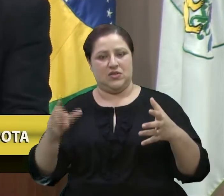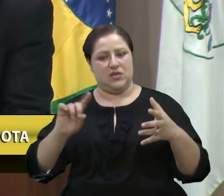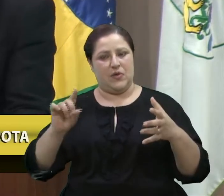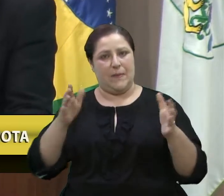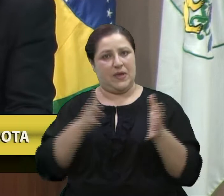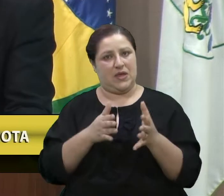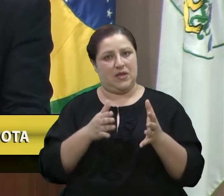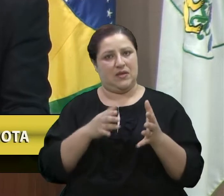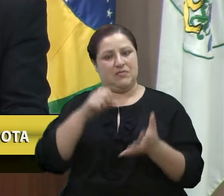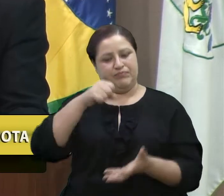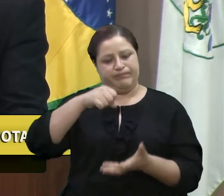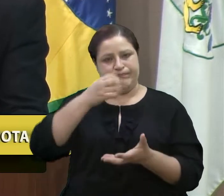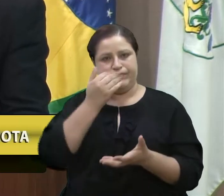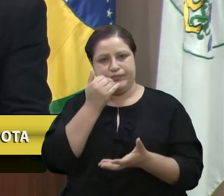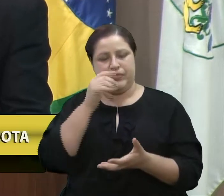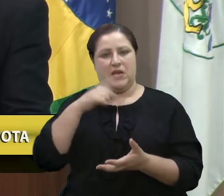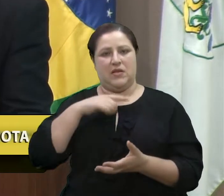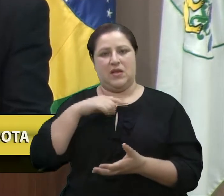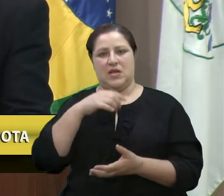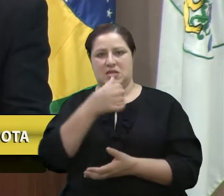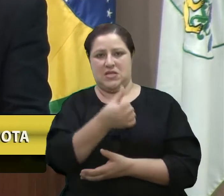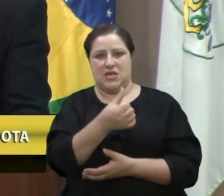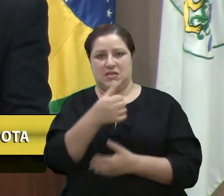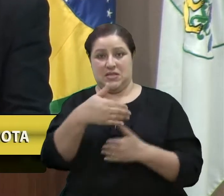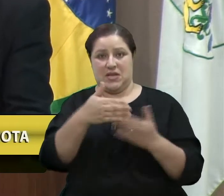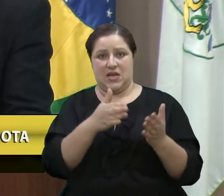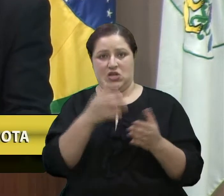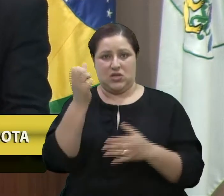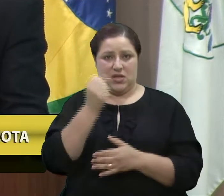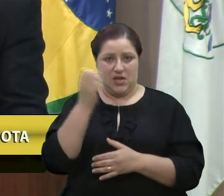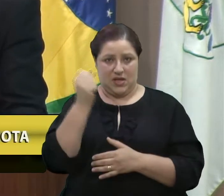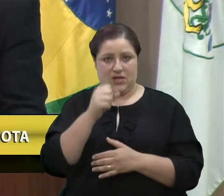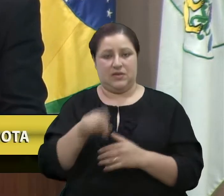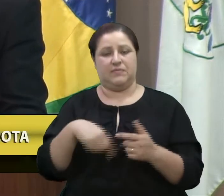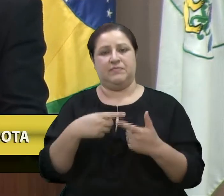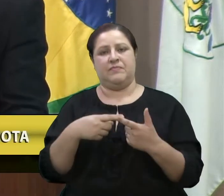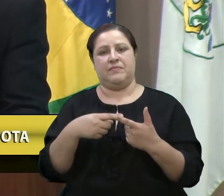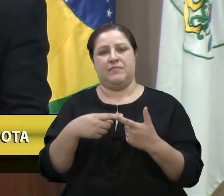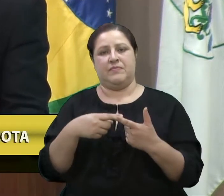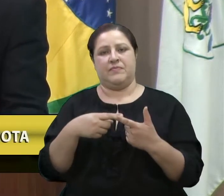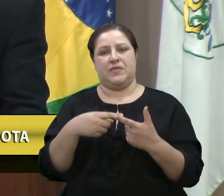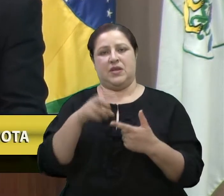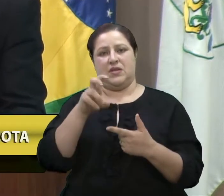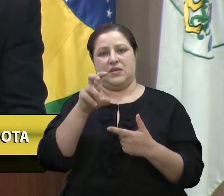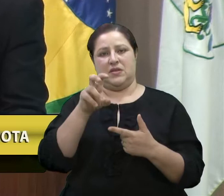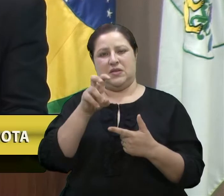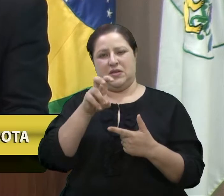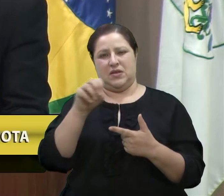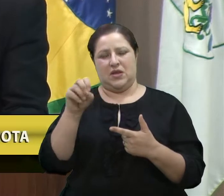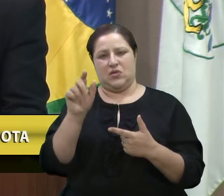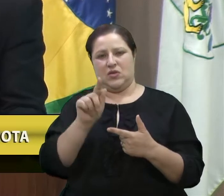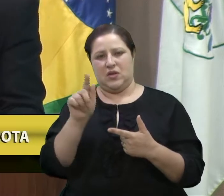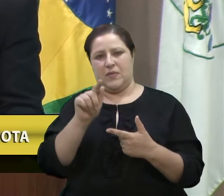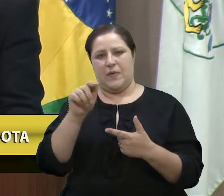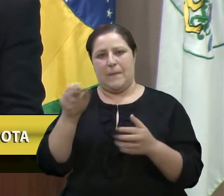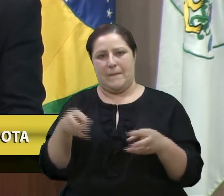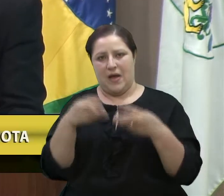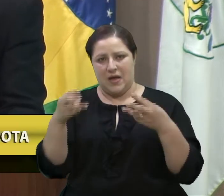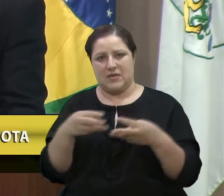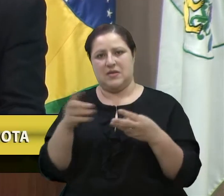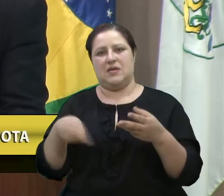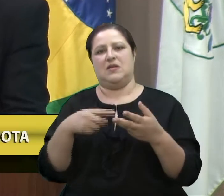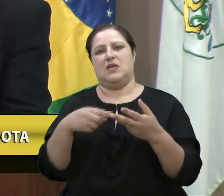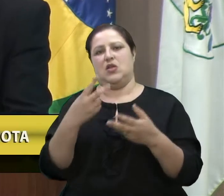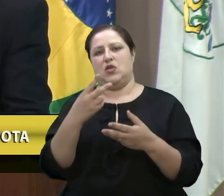tá? São seis caixas de leite, meio quilo de massa, dois quilos de arroz, um quilo de